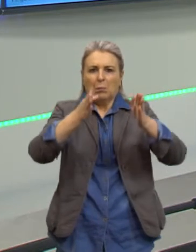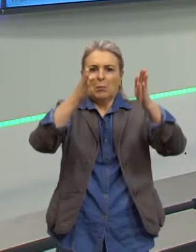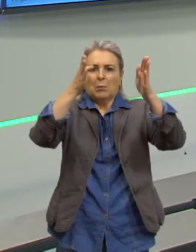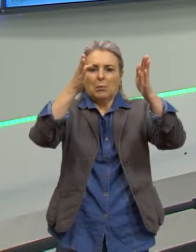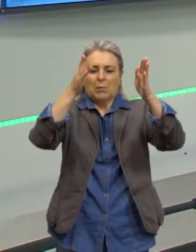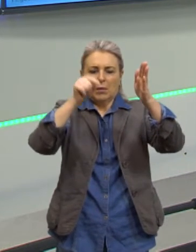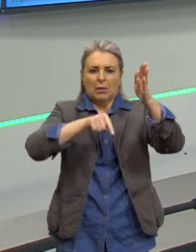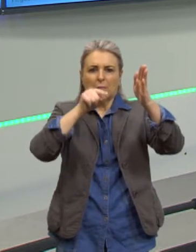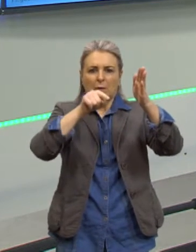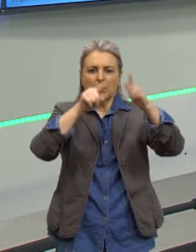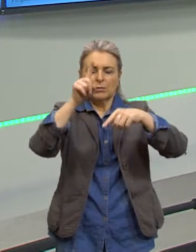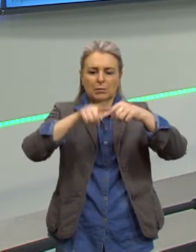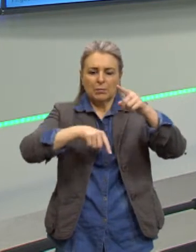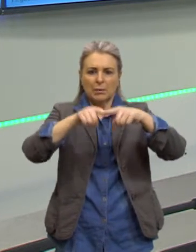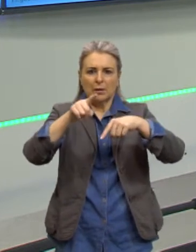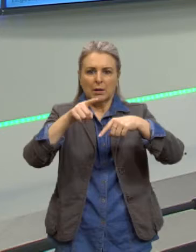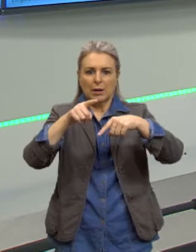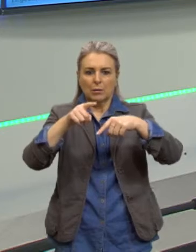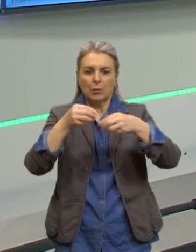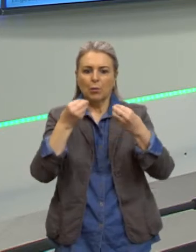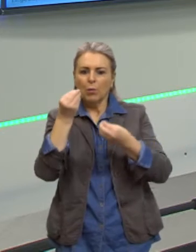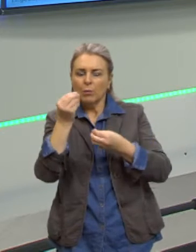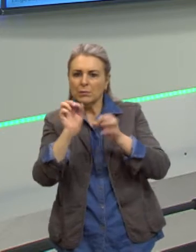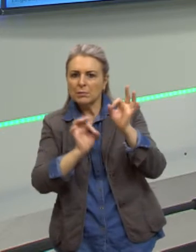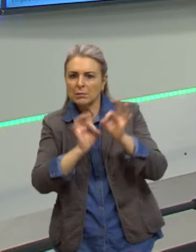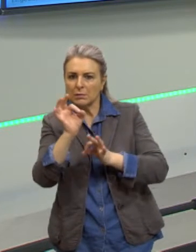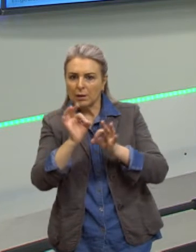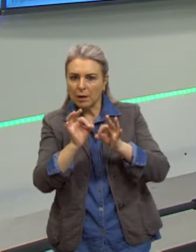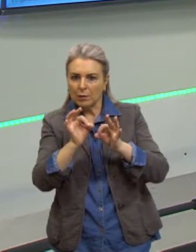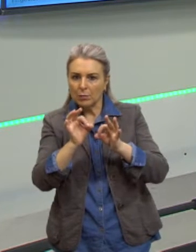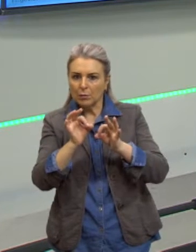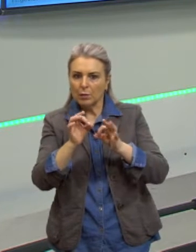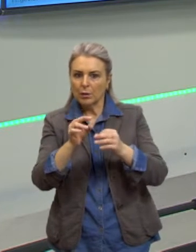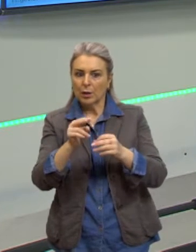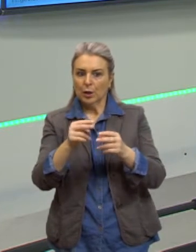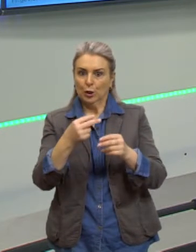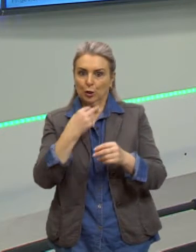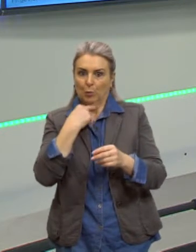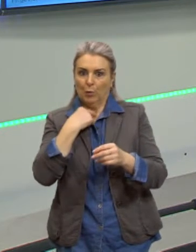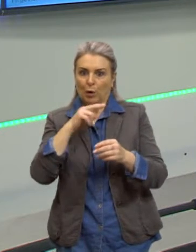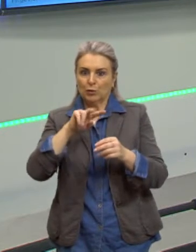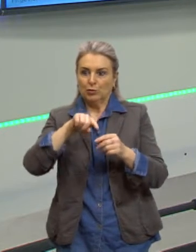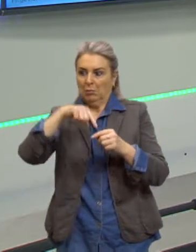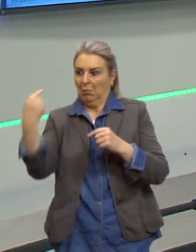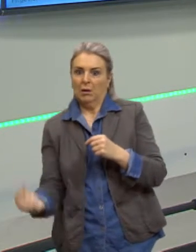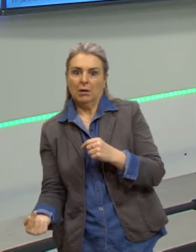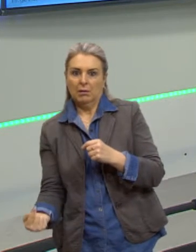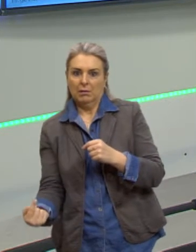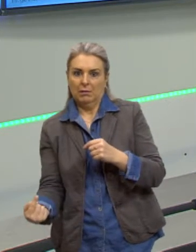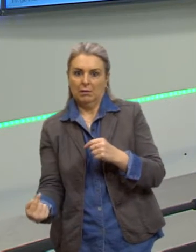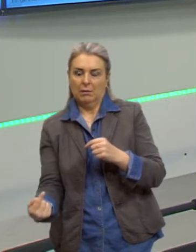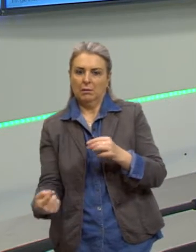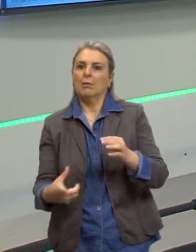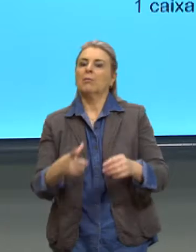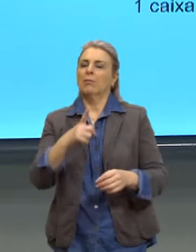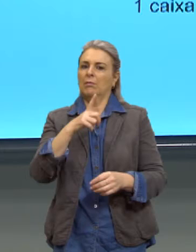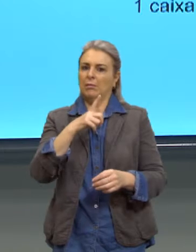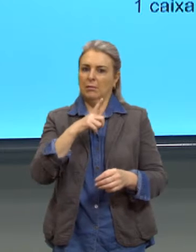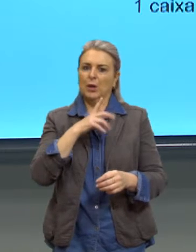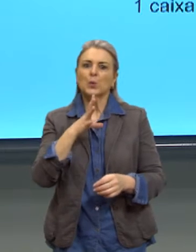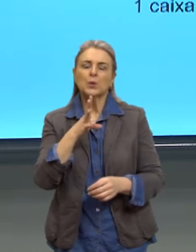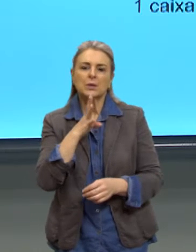As pessoas têm que empilhar aquilo lá de forma que não vá cair aquelas caixas, ou aqueles produtos. Então, existe um